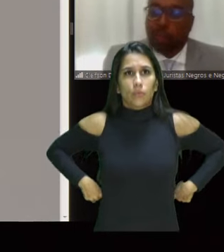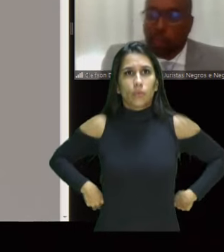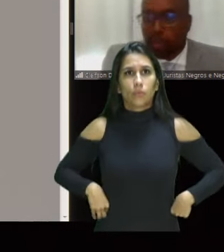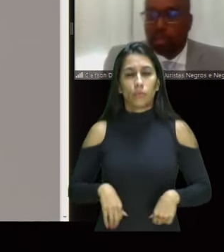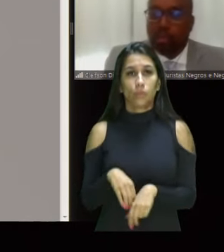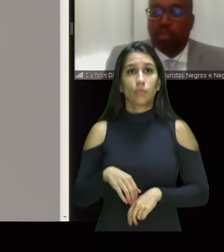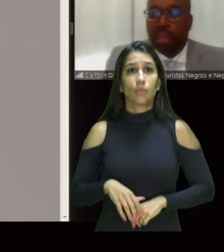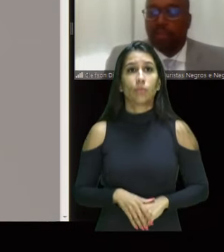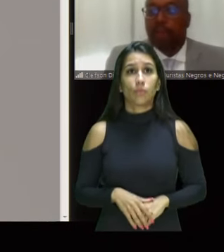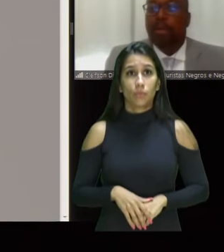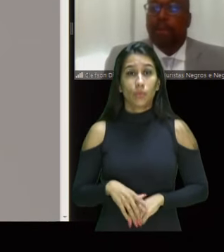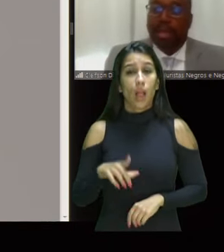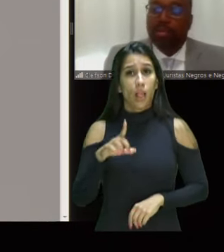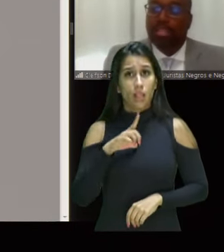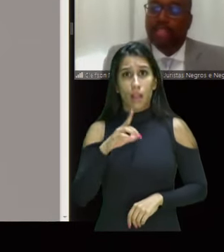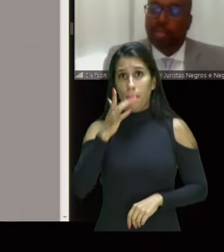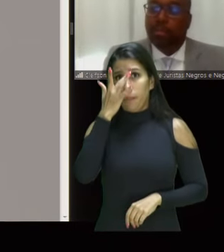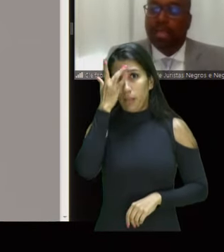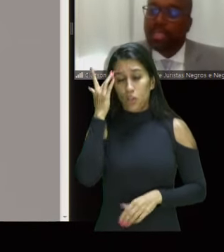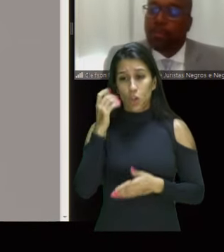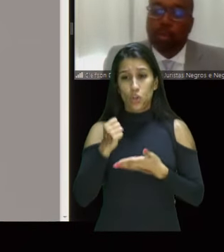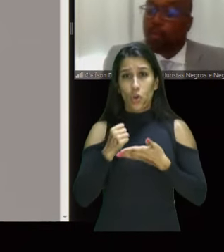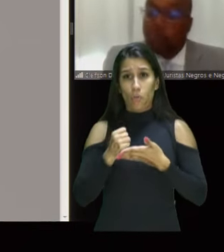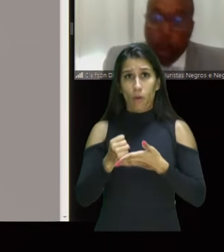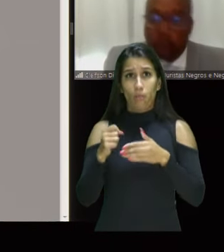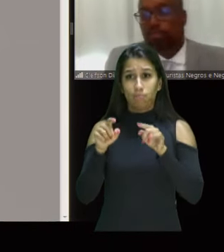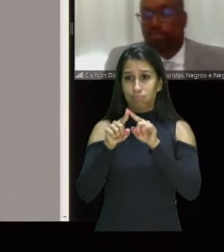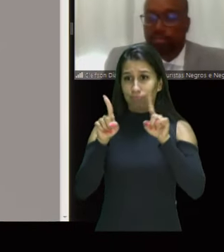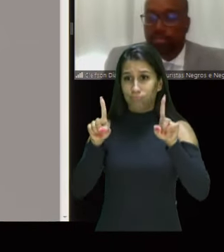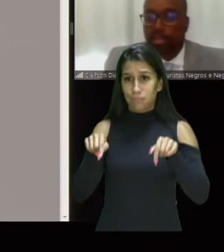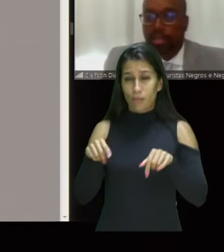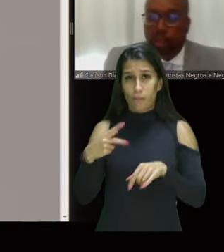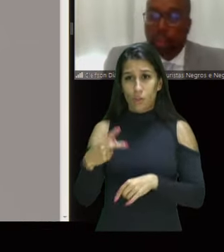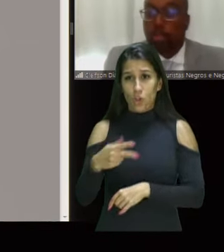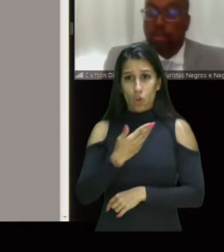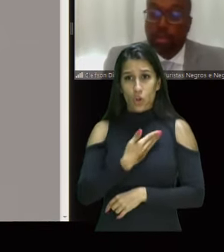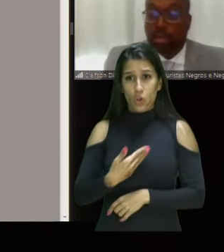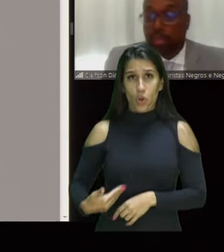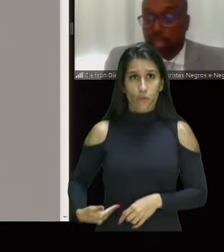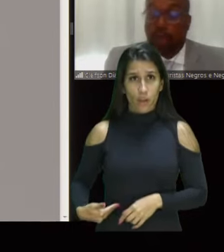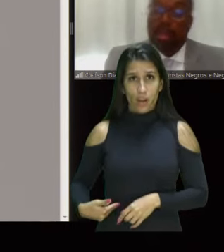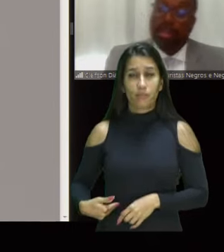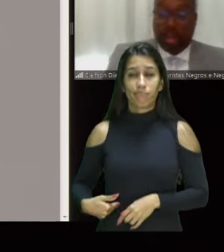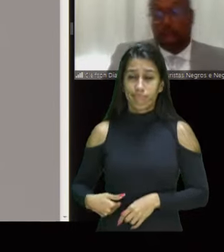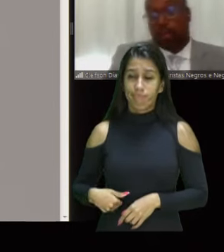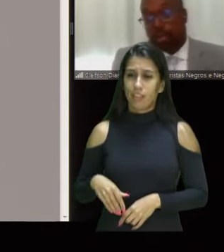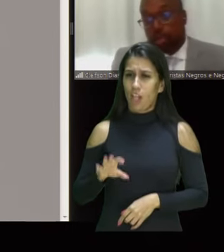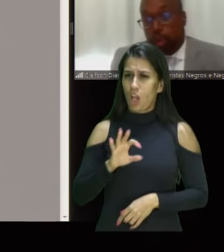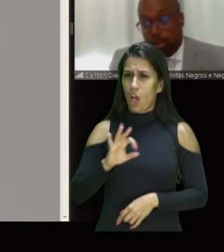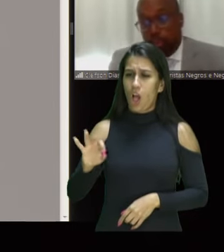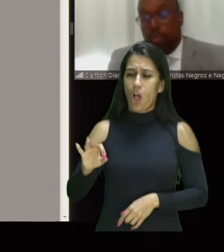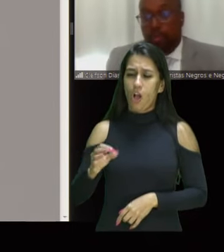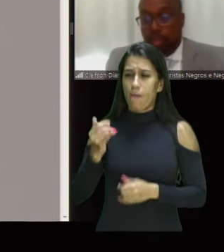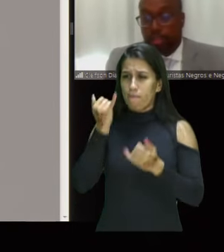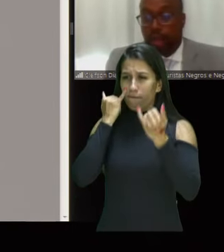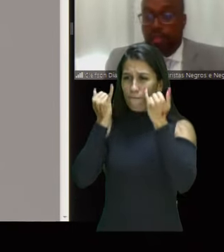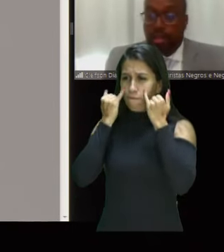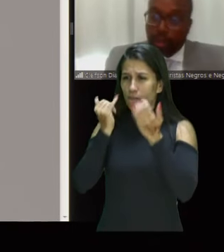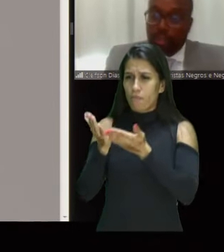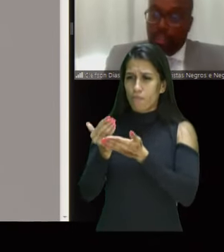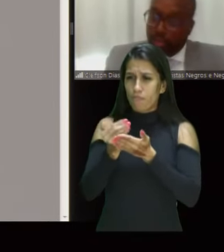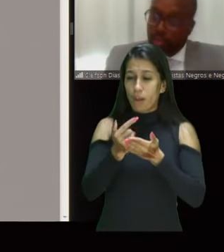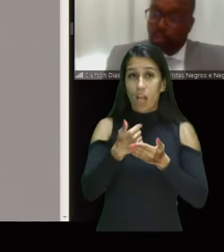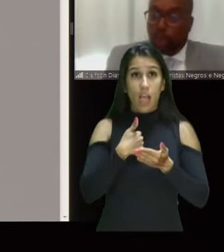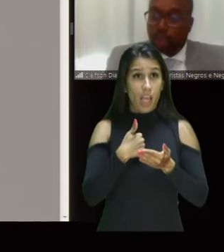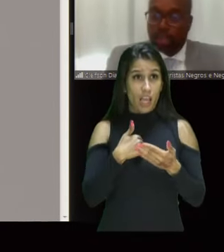funcionários públicos do governo para reunir dados, para a gente é muito bom. Nós, no movimento social, eu, só ori um do movimento social,